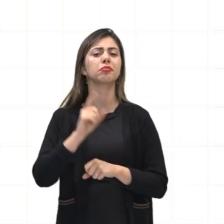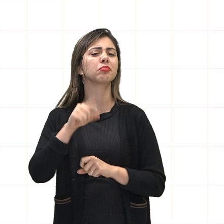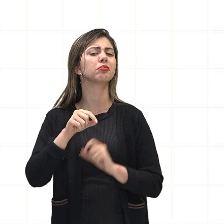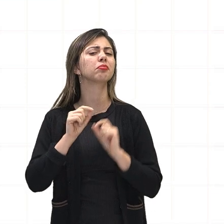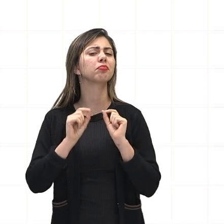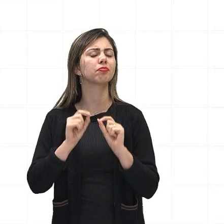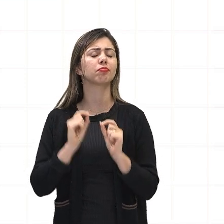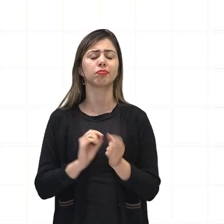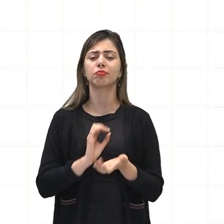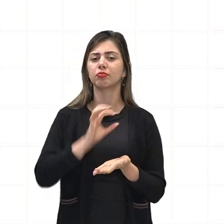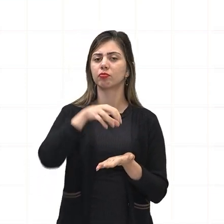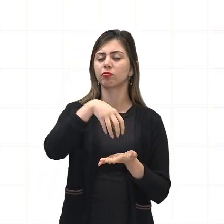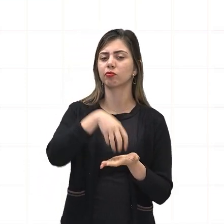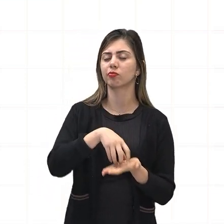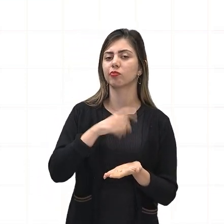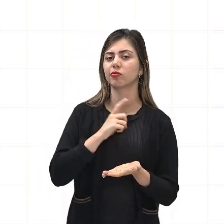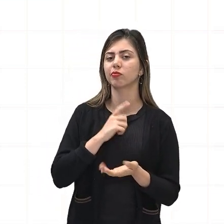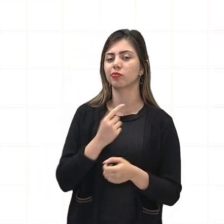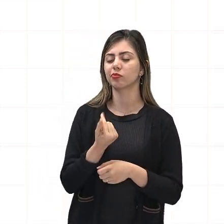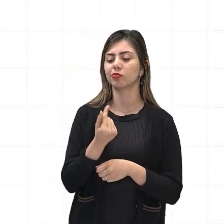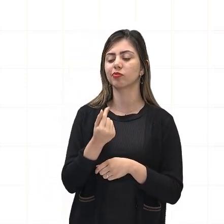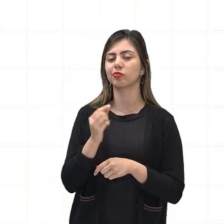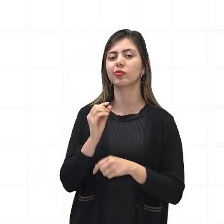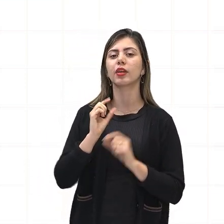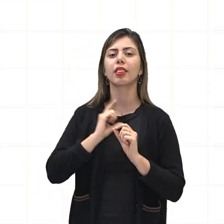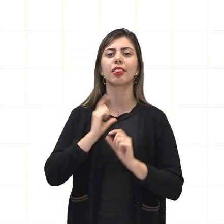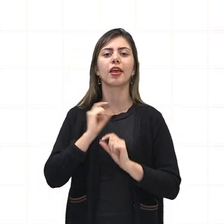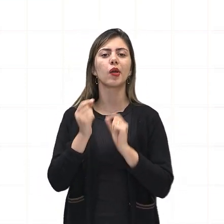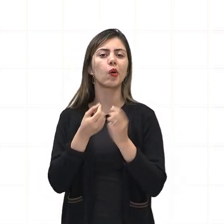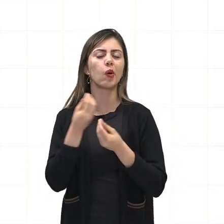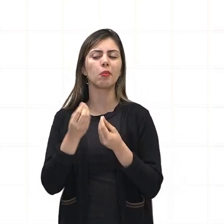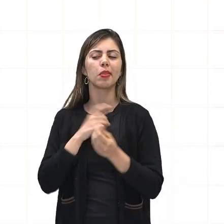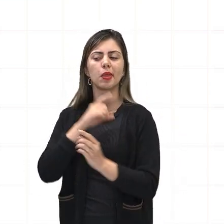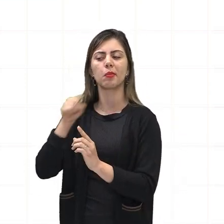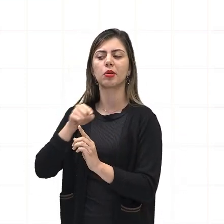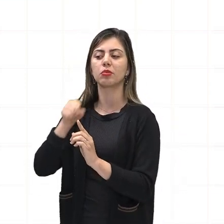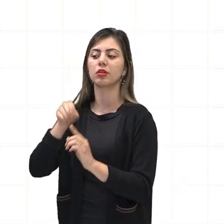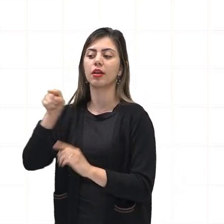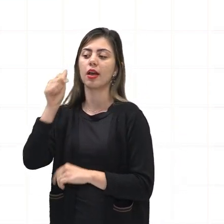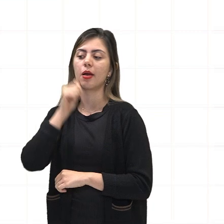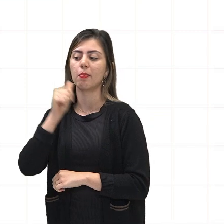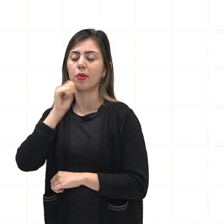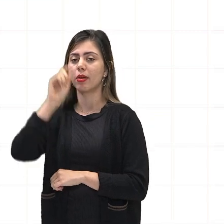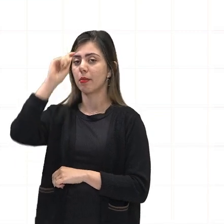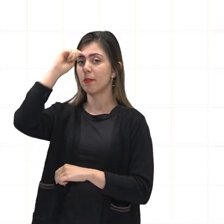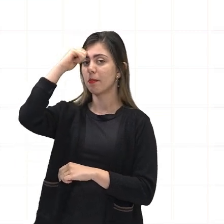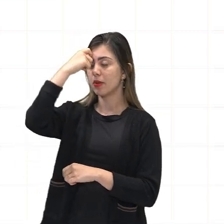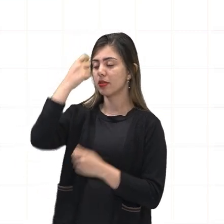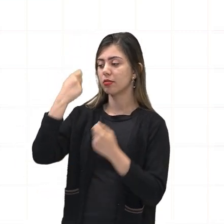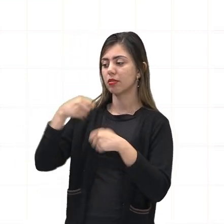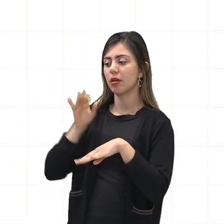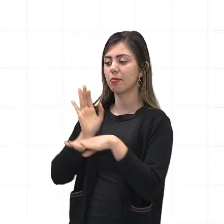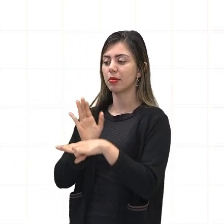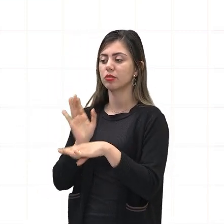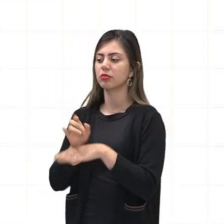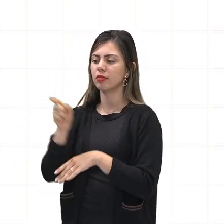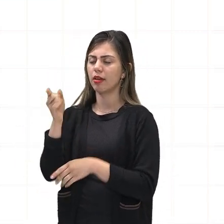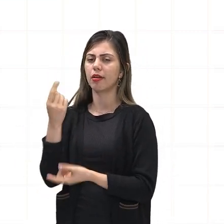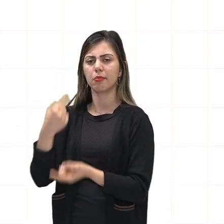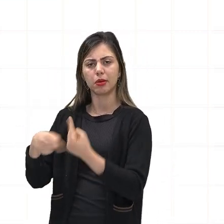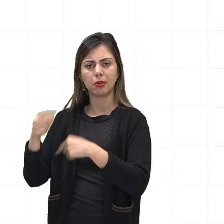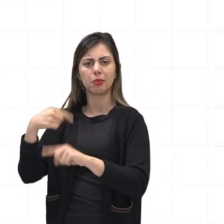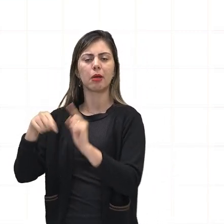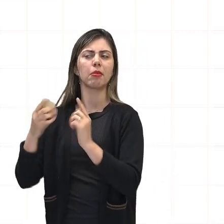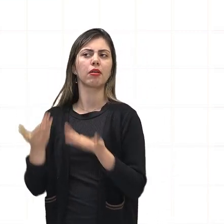fundo que é gerido de modo a apoiar mulheres negras na causa, nessa meditância, por